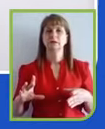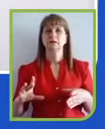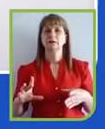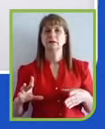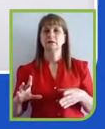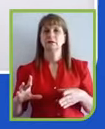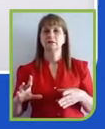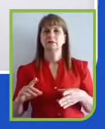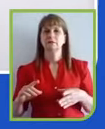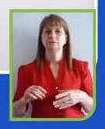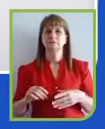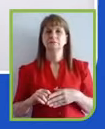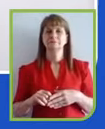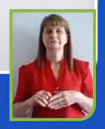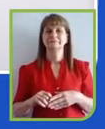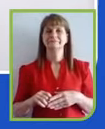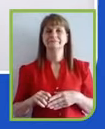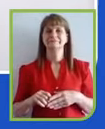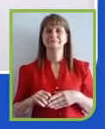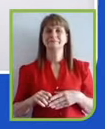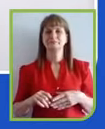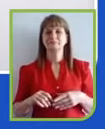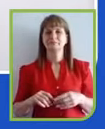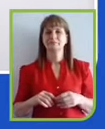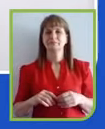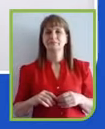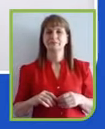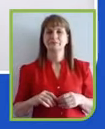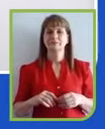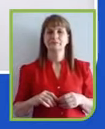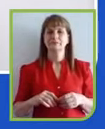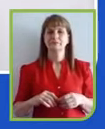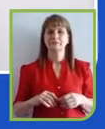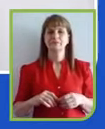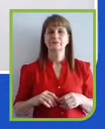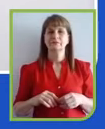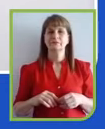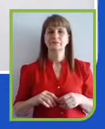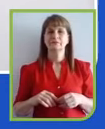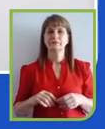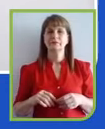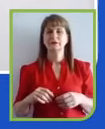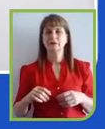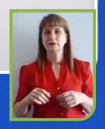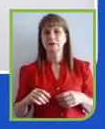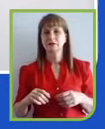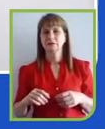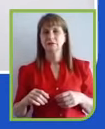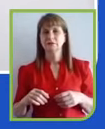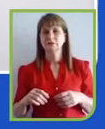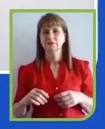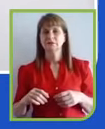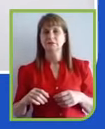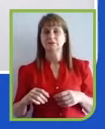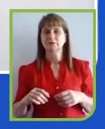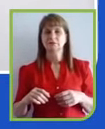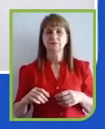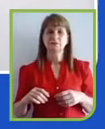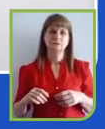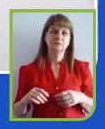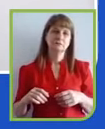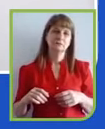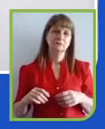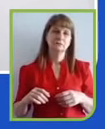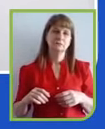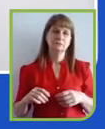Travou, mas já voltou. Ok. Então, como eu estava falando, a questão das